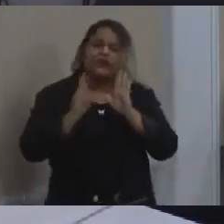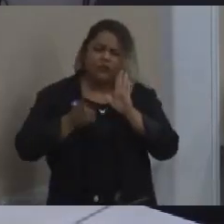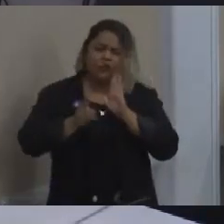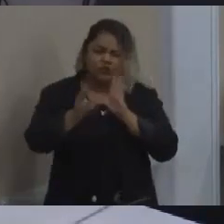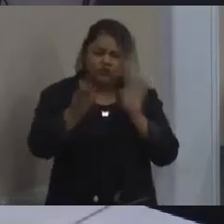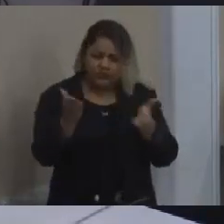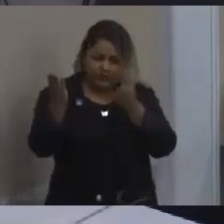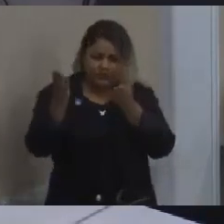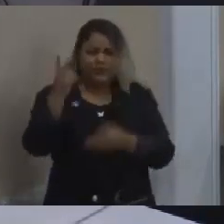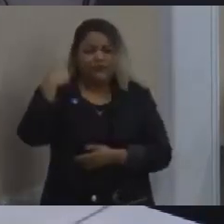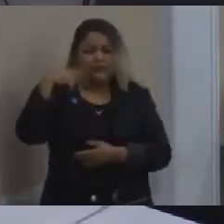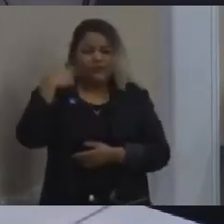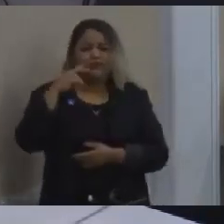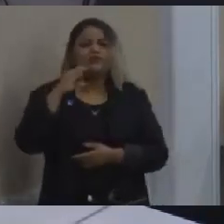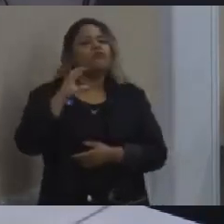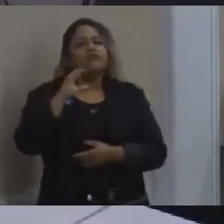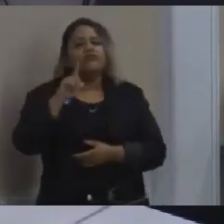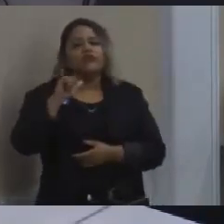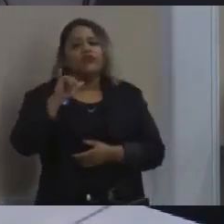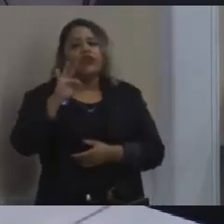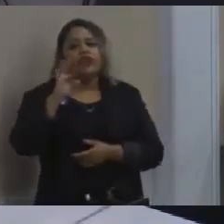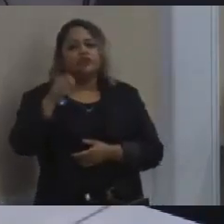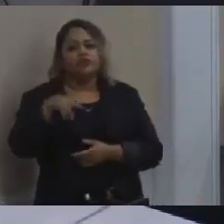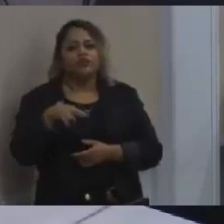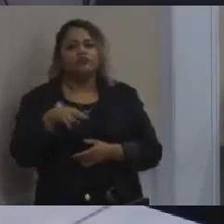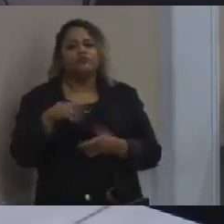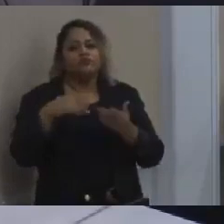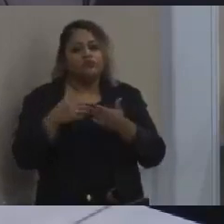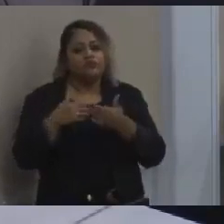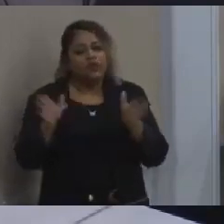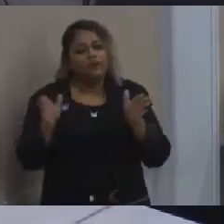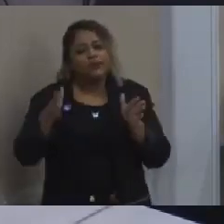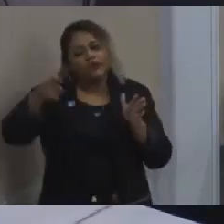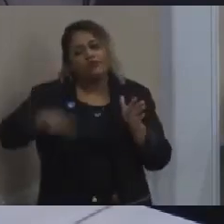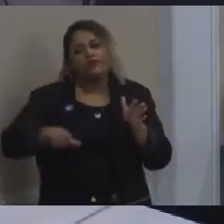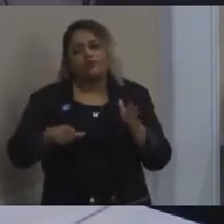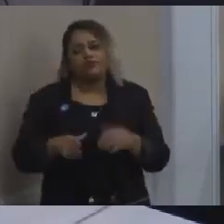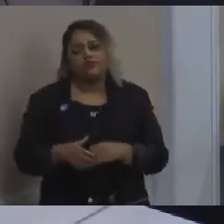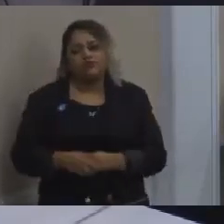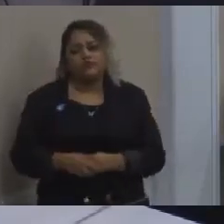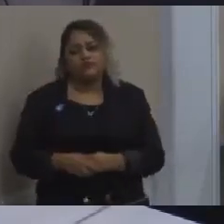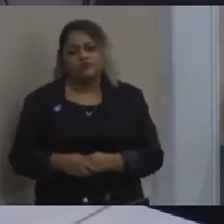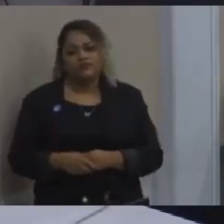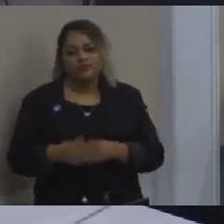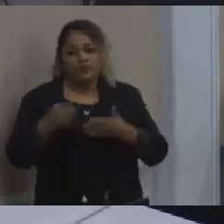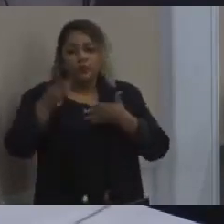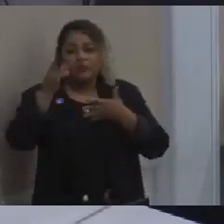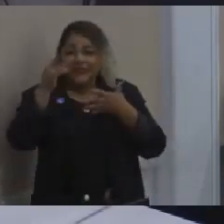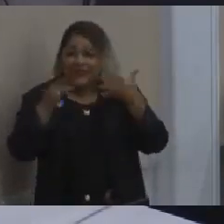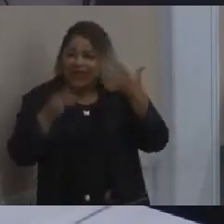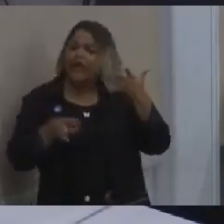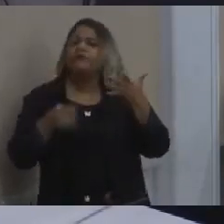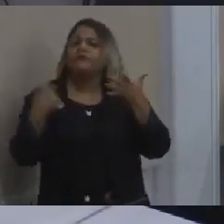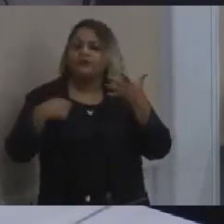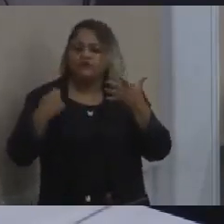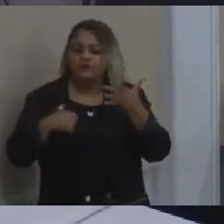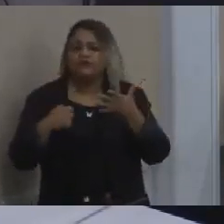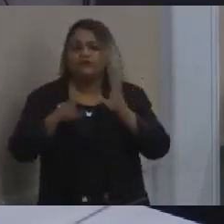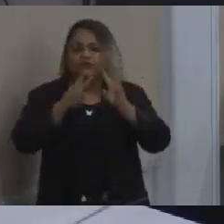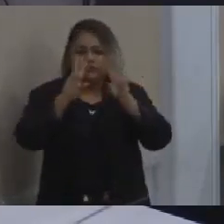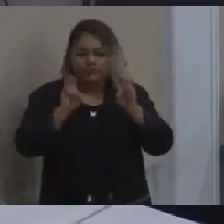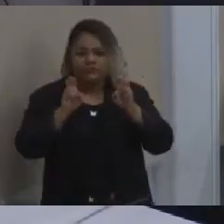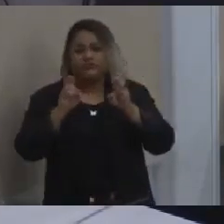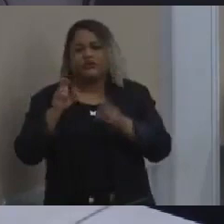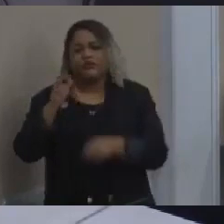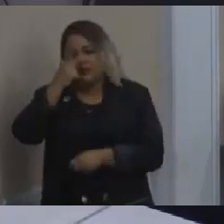Cleiton Xavier, porque para eu não monopolizar a fala, abriu, obviamente, mas se for o caso a gente vai detalhando. O assunto de moradores de rua é